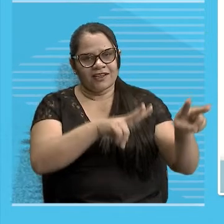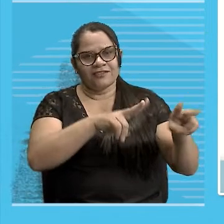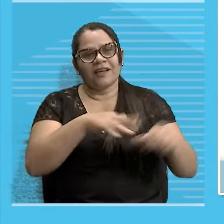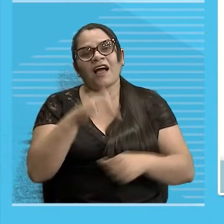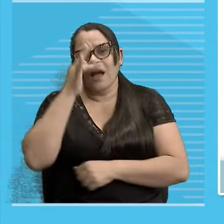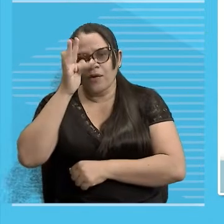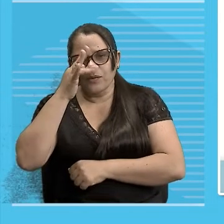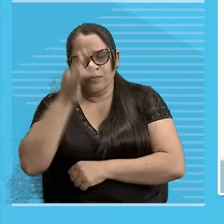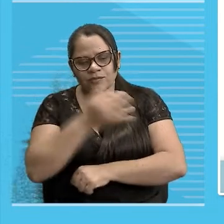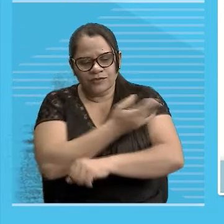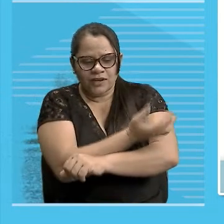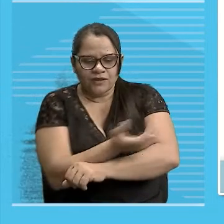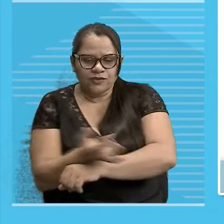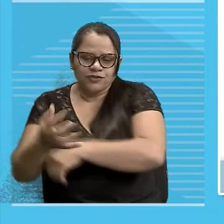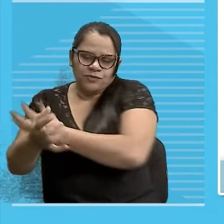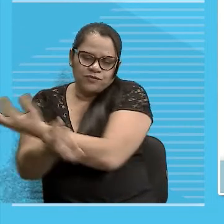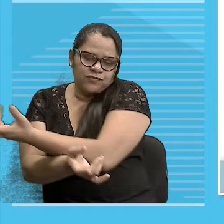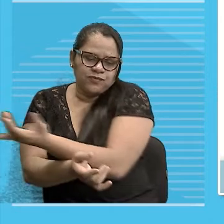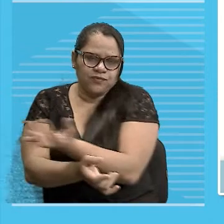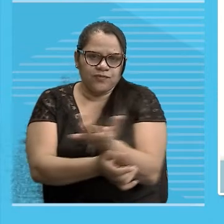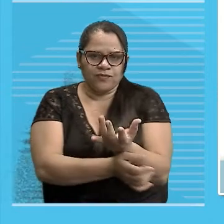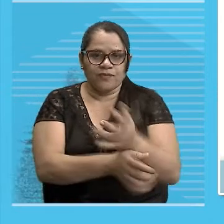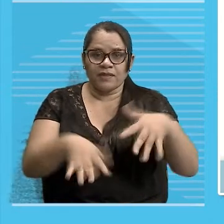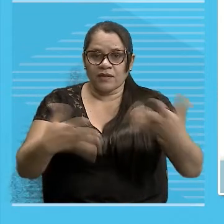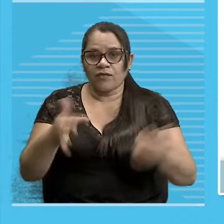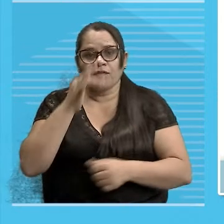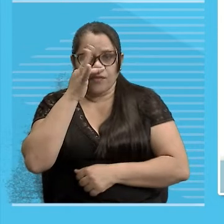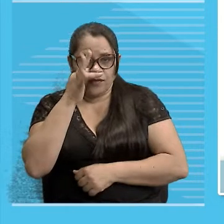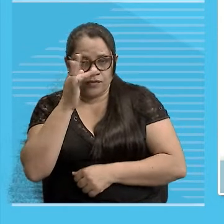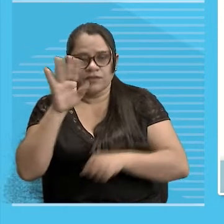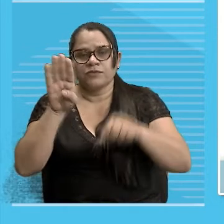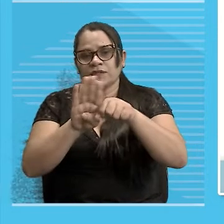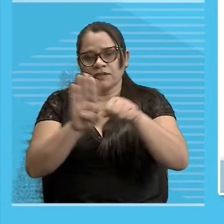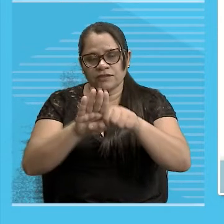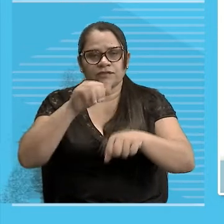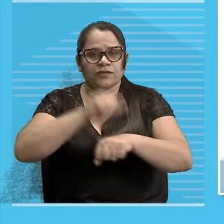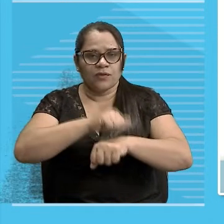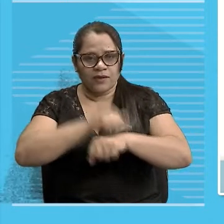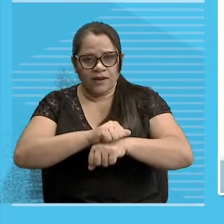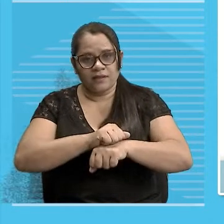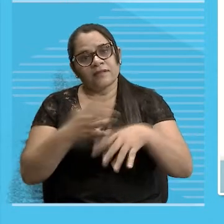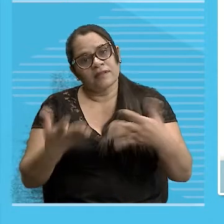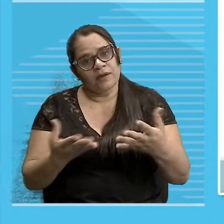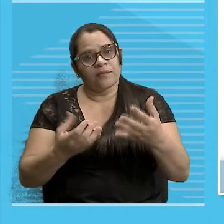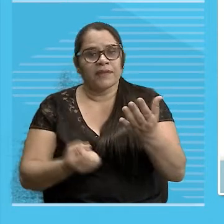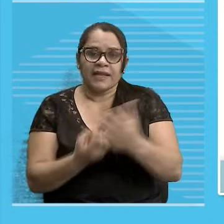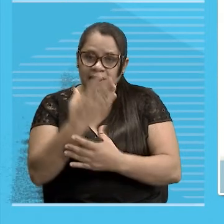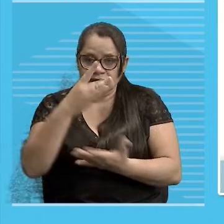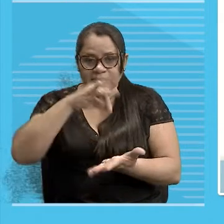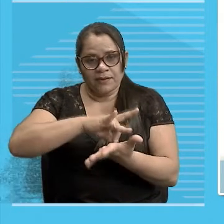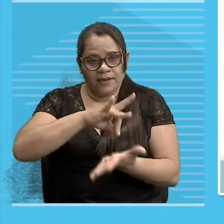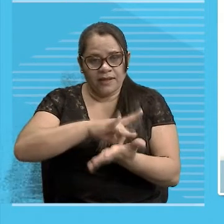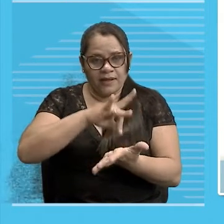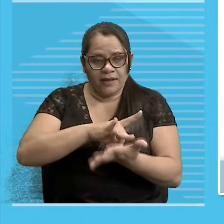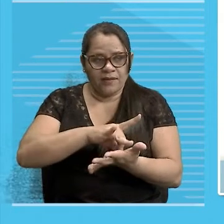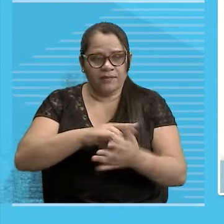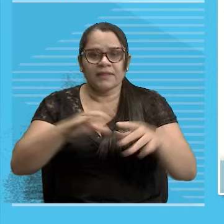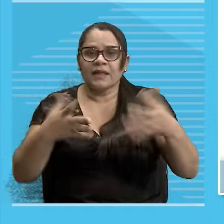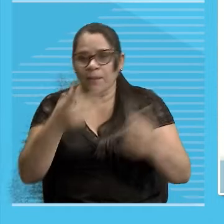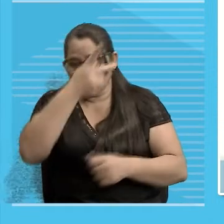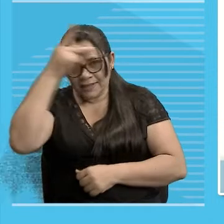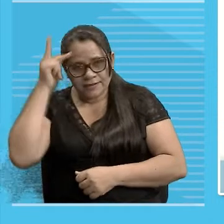Flores Substantivo concreto Existência real Pessoas Idosos